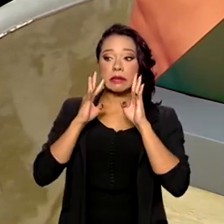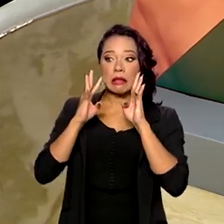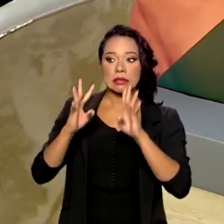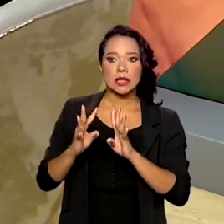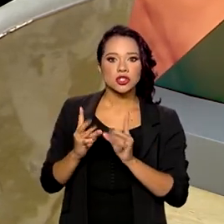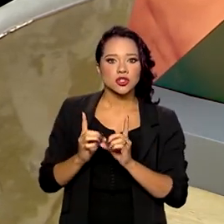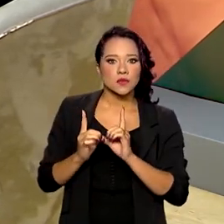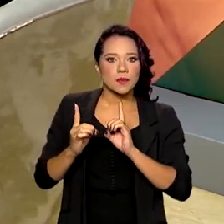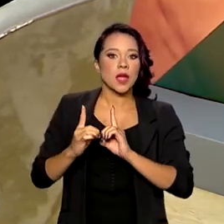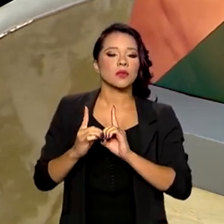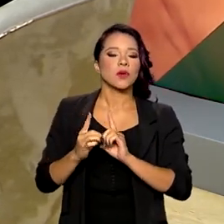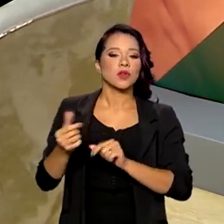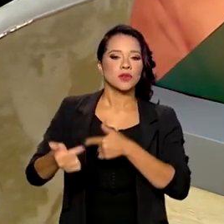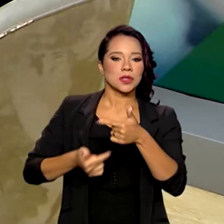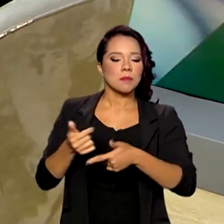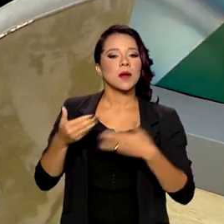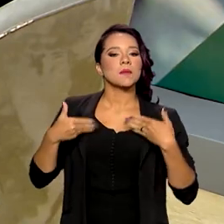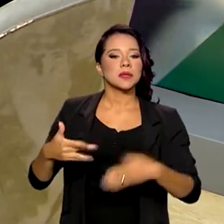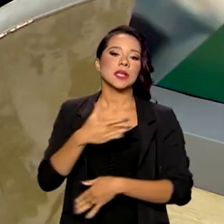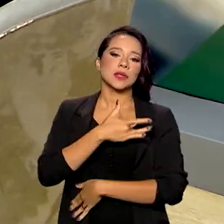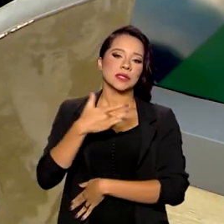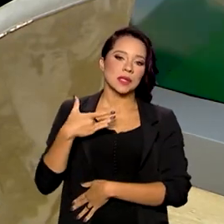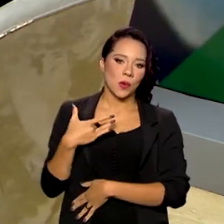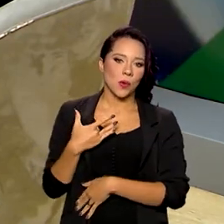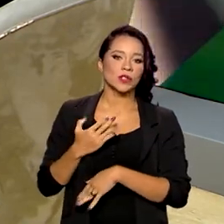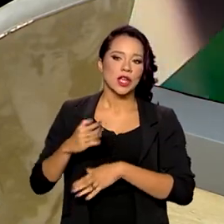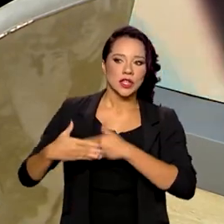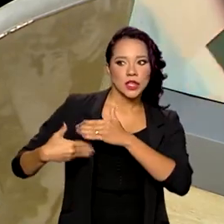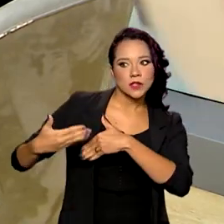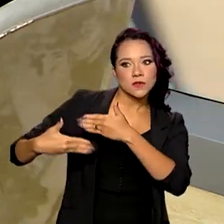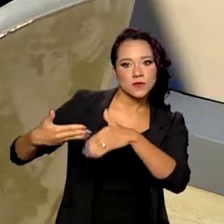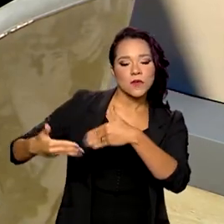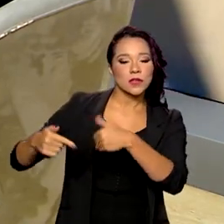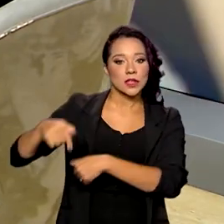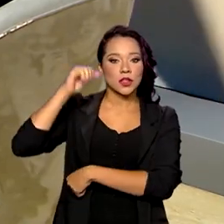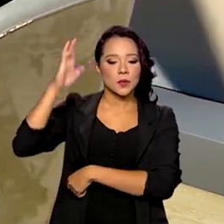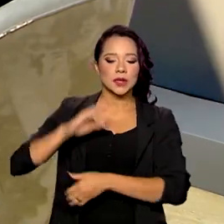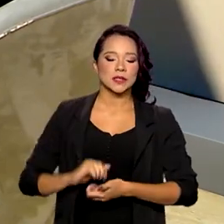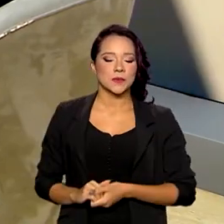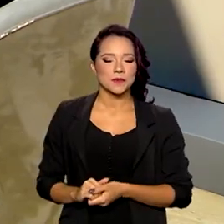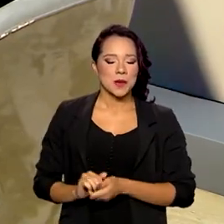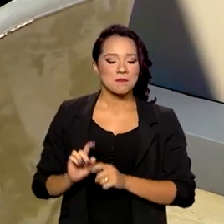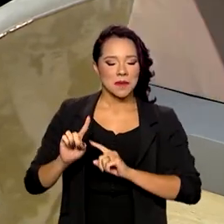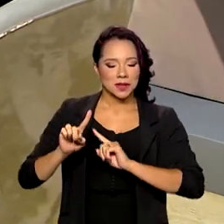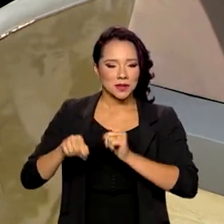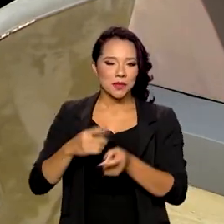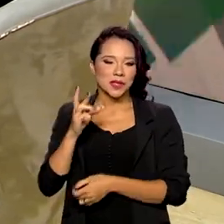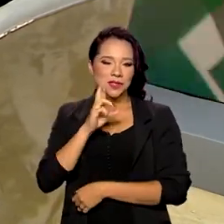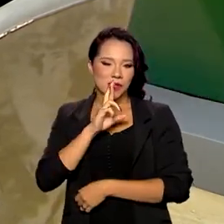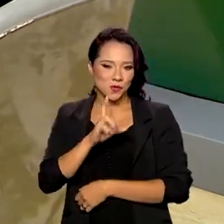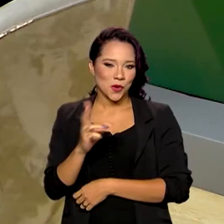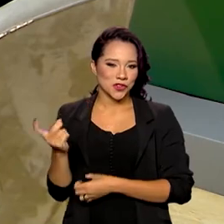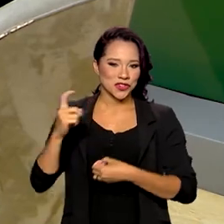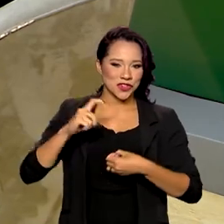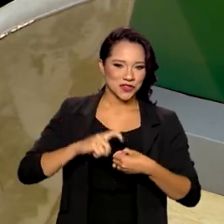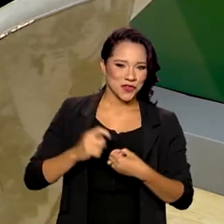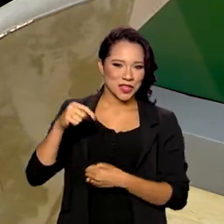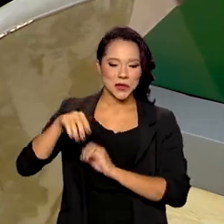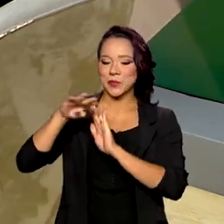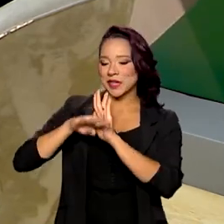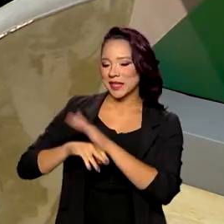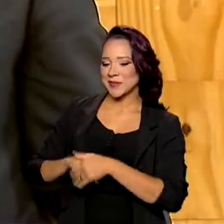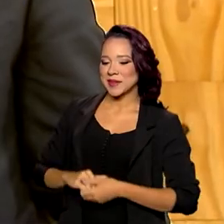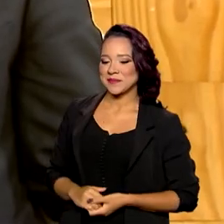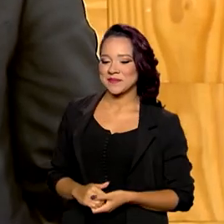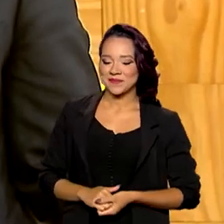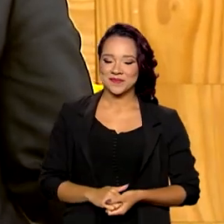primária nesse trabalho que o Ministério da Saúde vem desenvolvendo aqui no Brasil. Mas o senhor responde quando a gente retomar aqui o nosso programa.